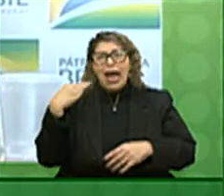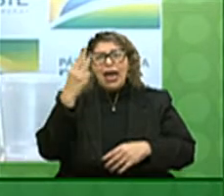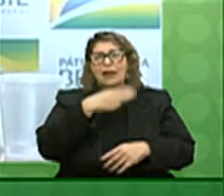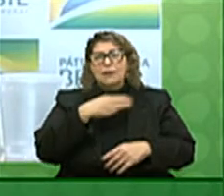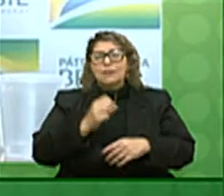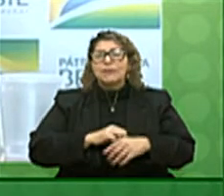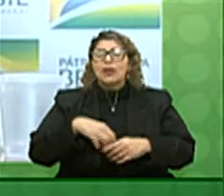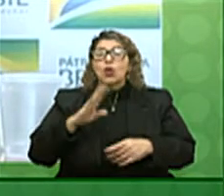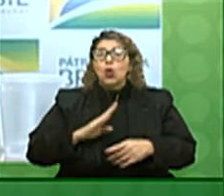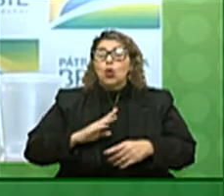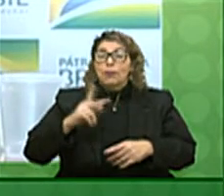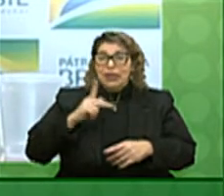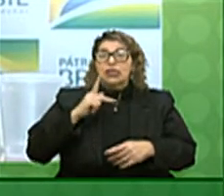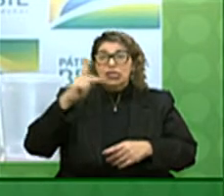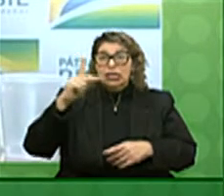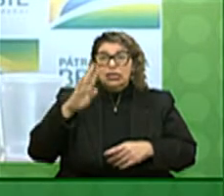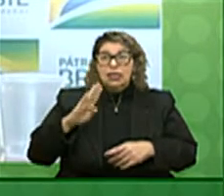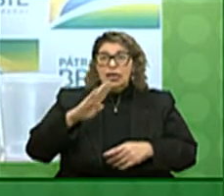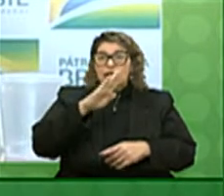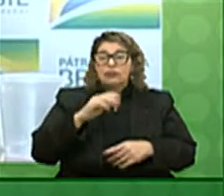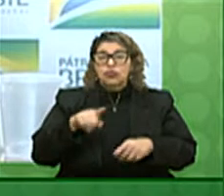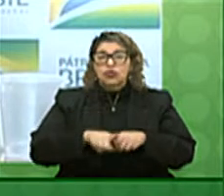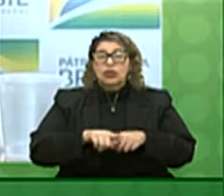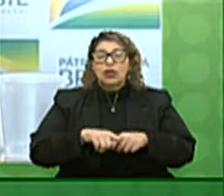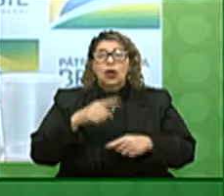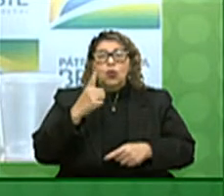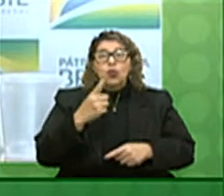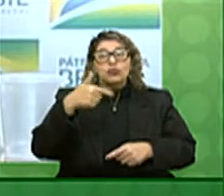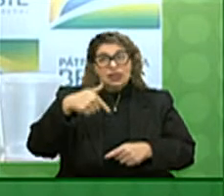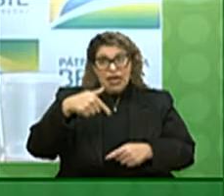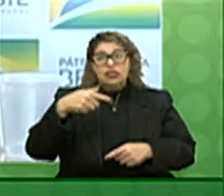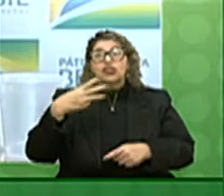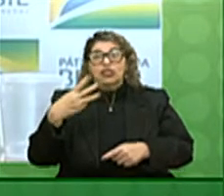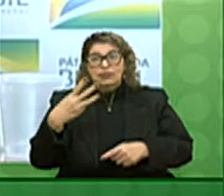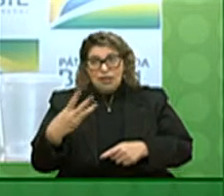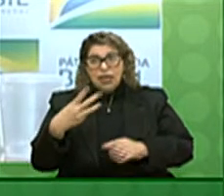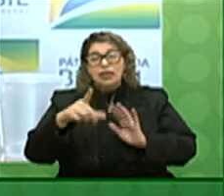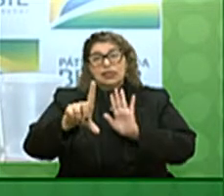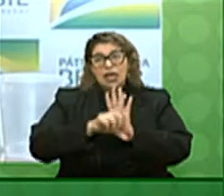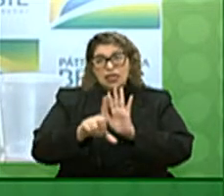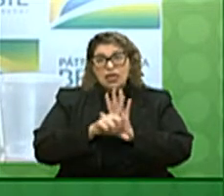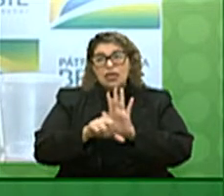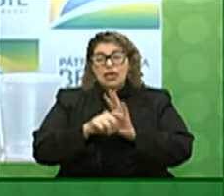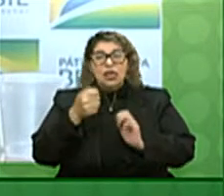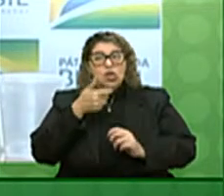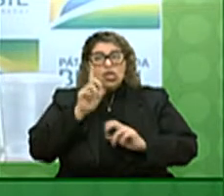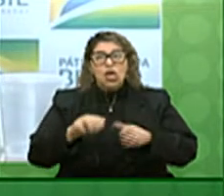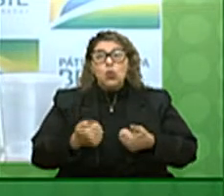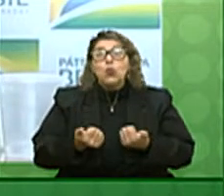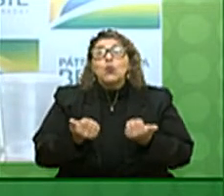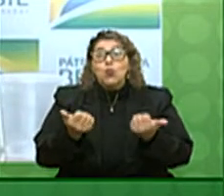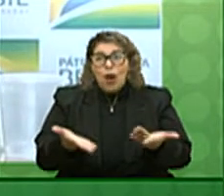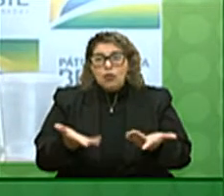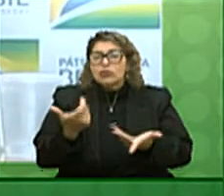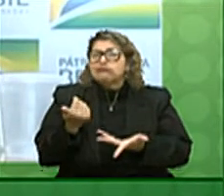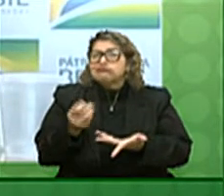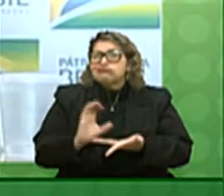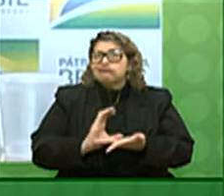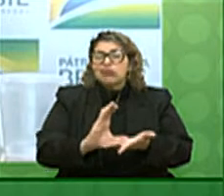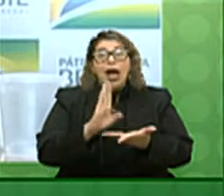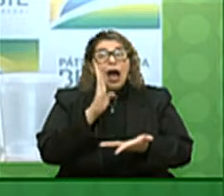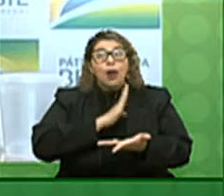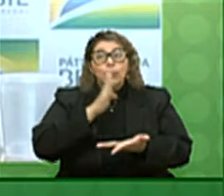sancionou a lei complementar 173 neste ano de 2020, que concedeu um auxílio financeiro